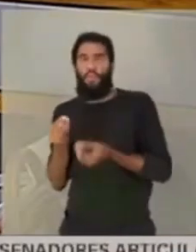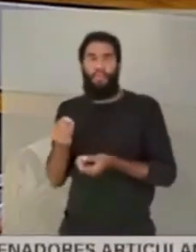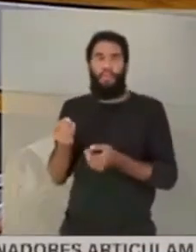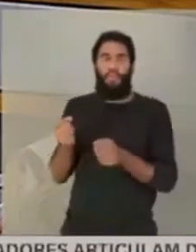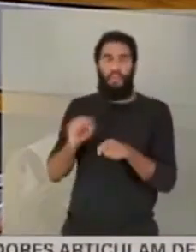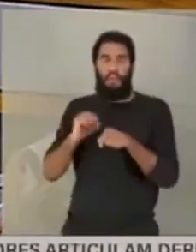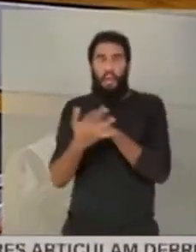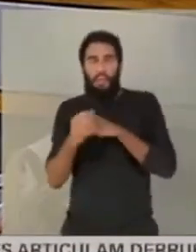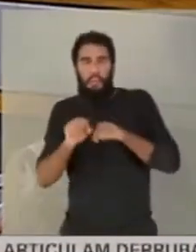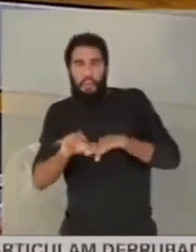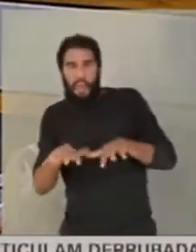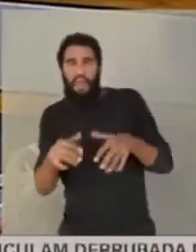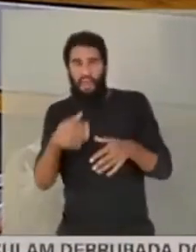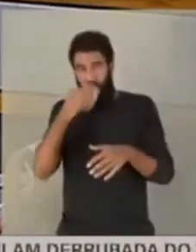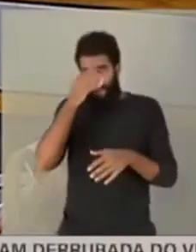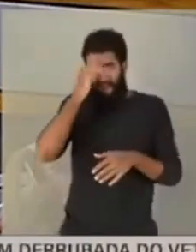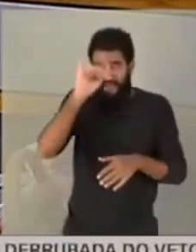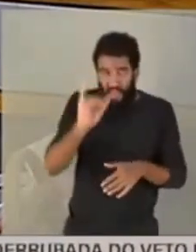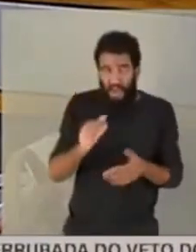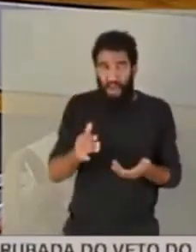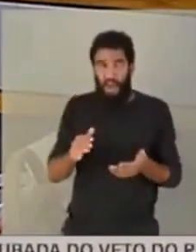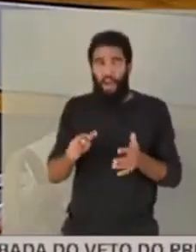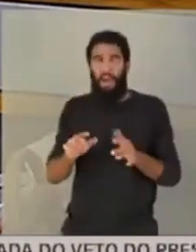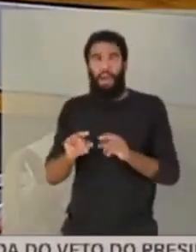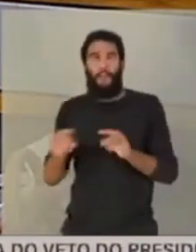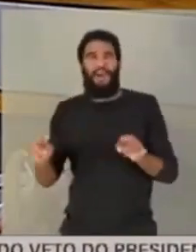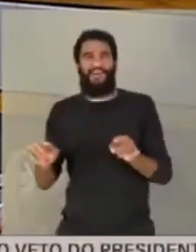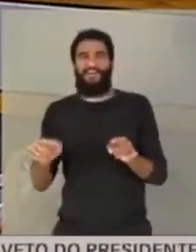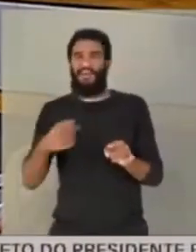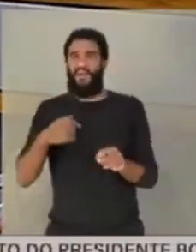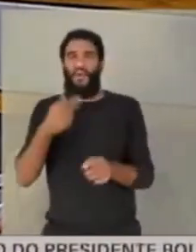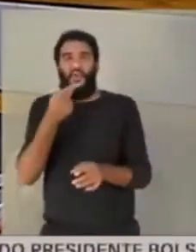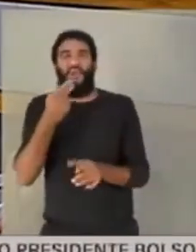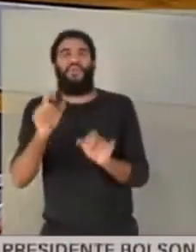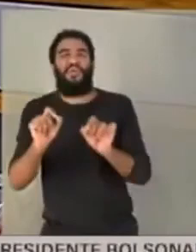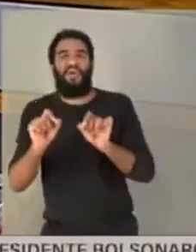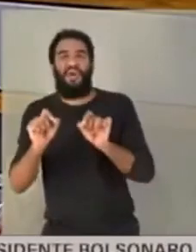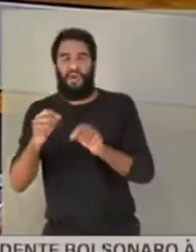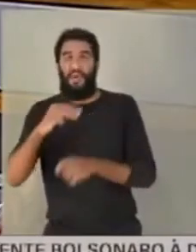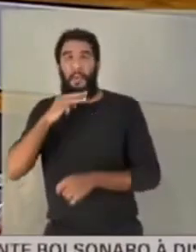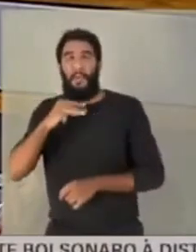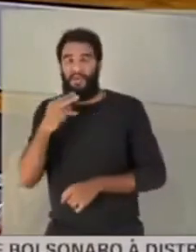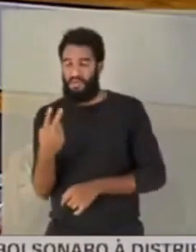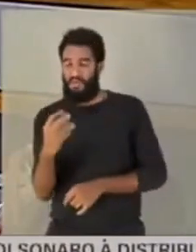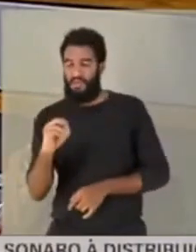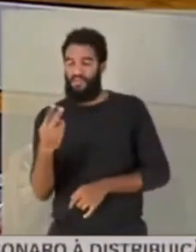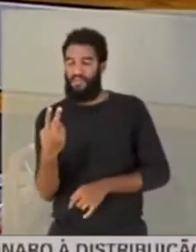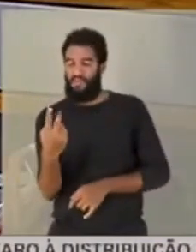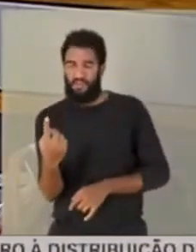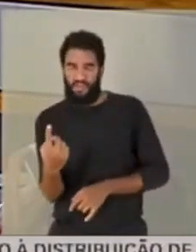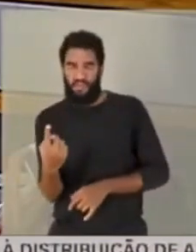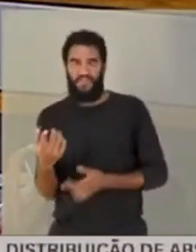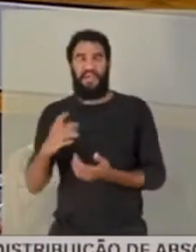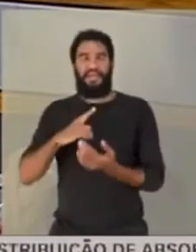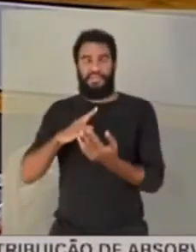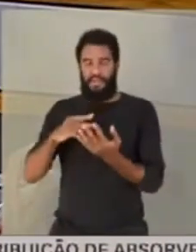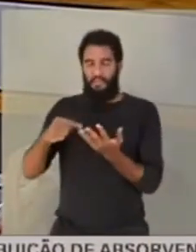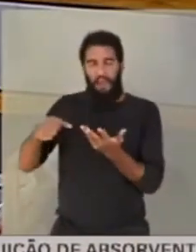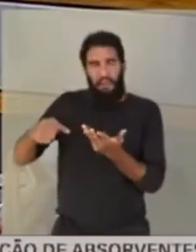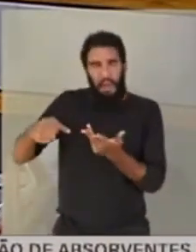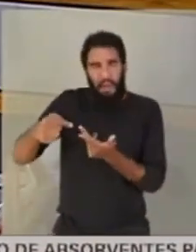nós estamos falando de 2021. Então esse kit, ele vinha hidroxicloroquina, azitromicina,